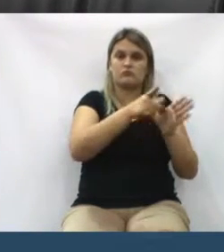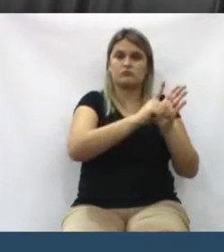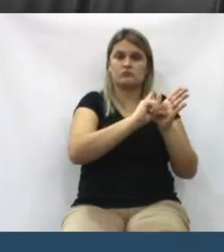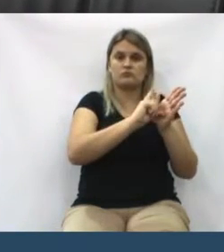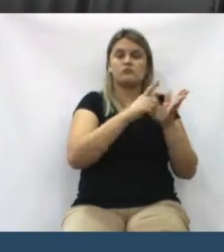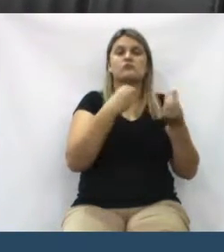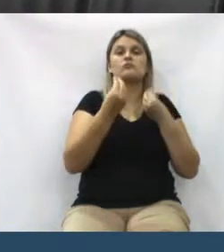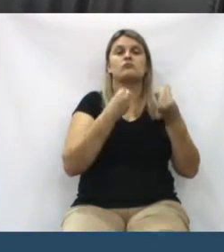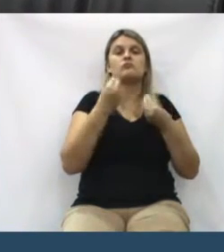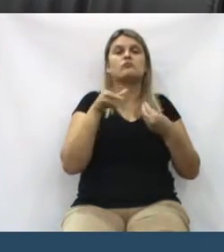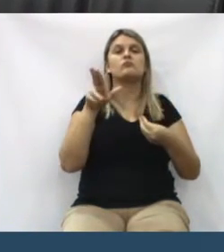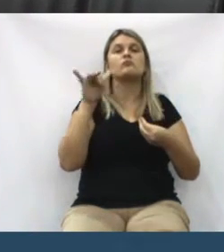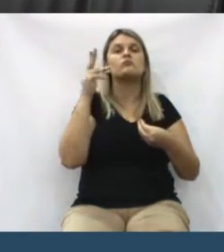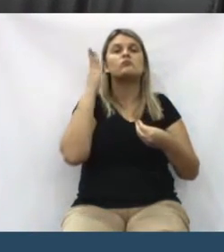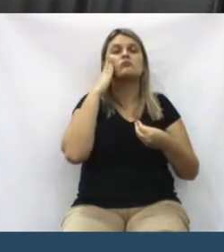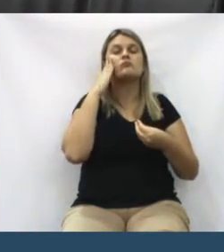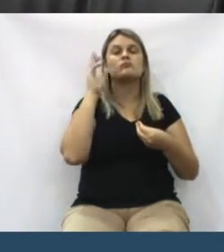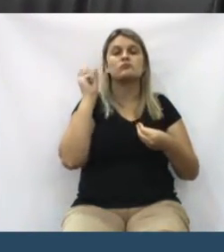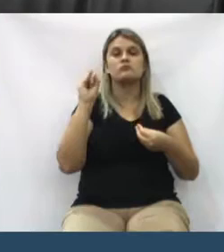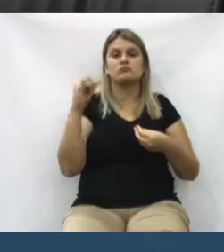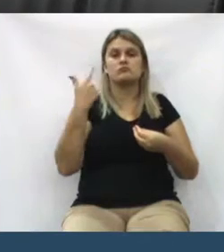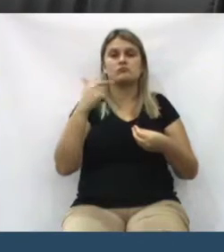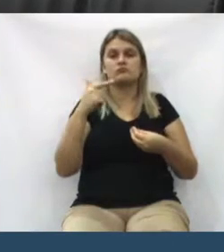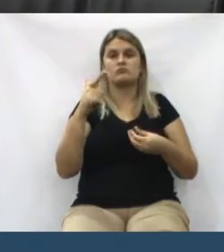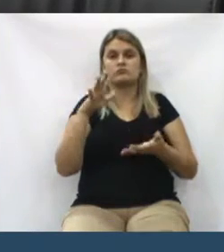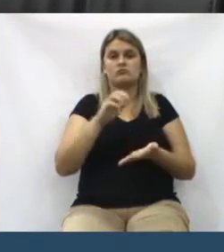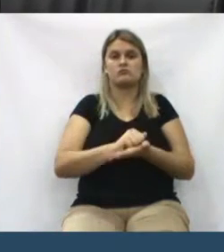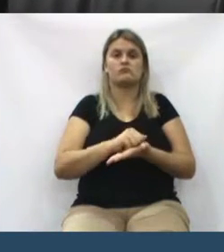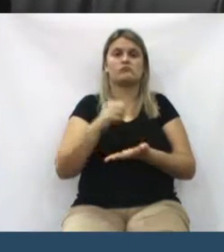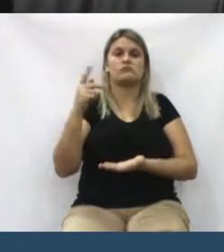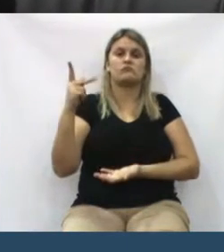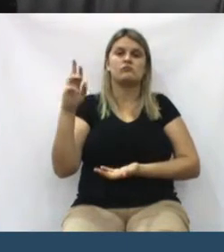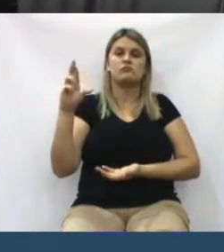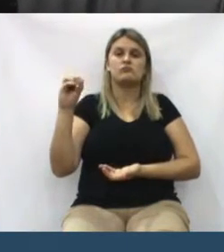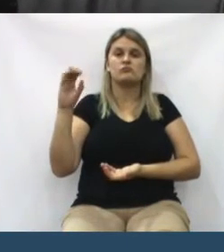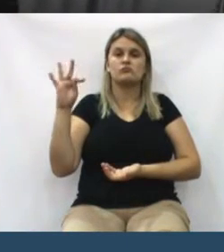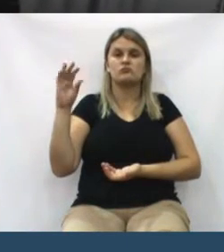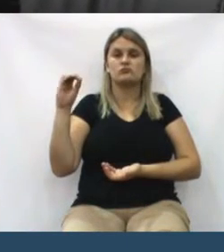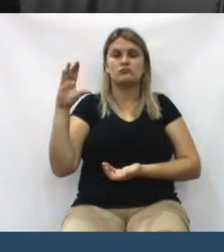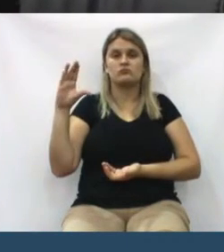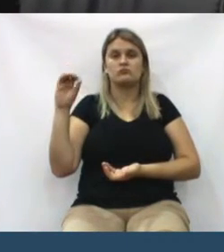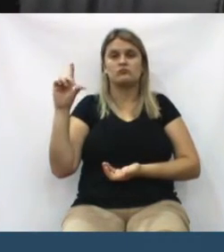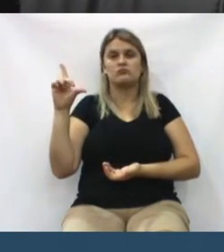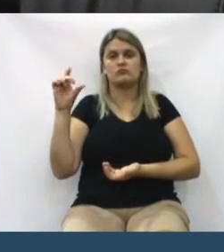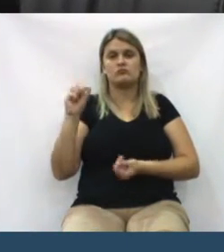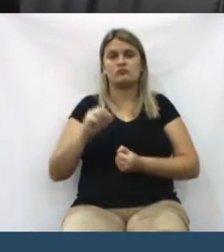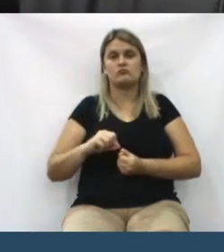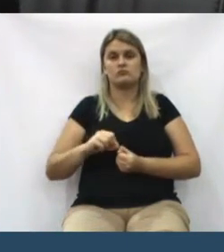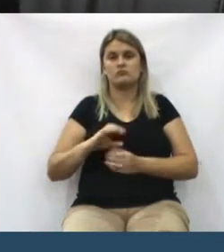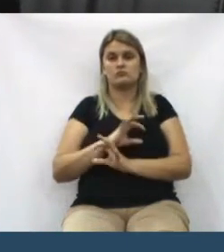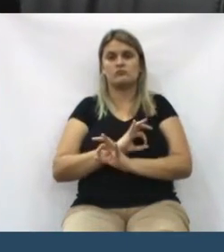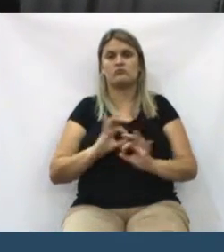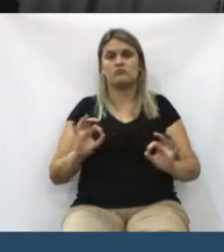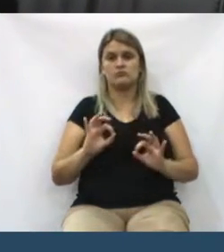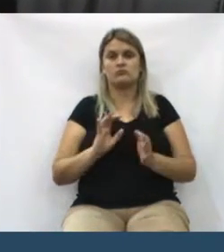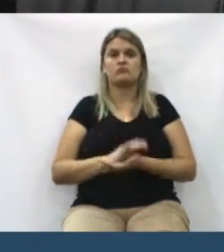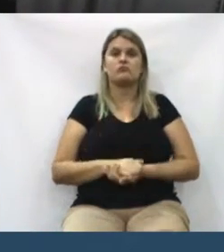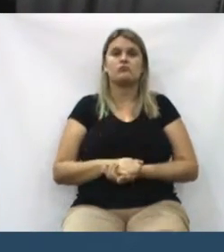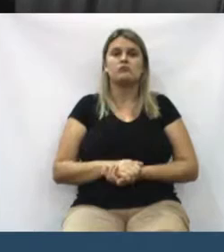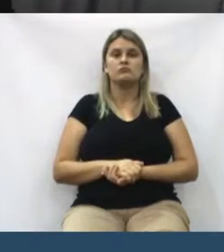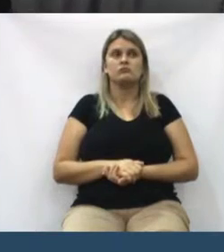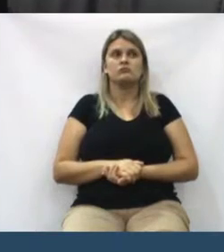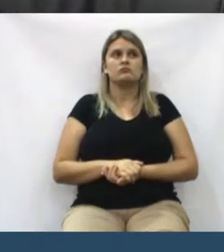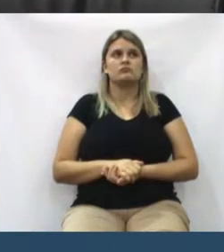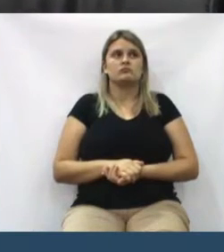que nós vamos ver a consagração ou não desse direito de preferência, sem o protocolo do atendimento inicial.